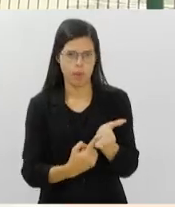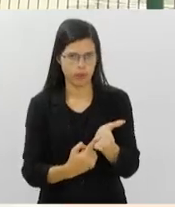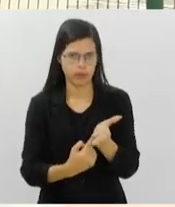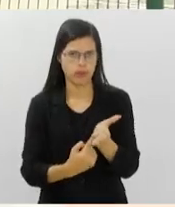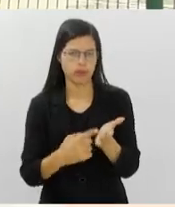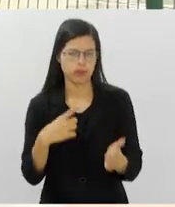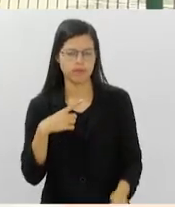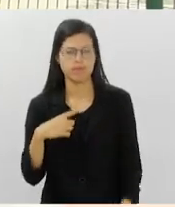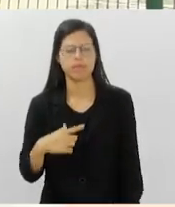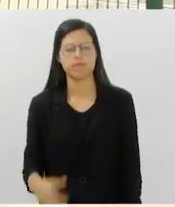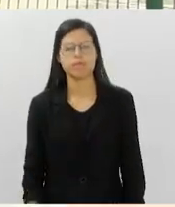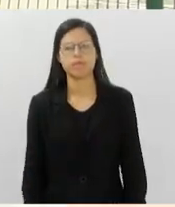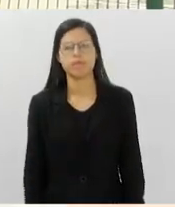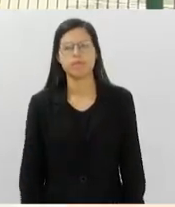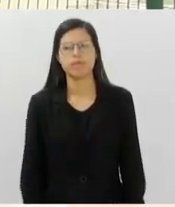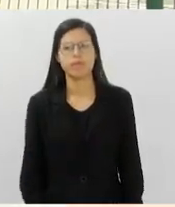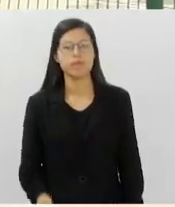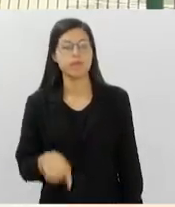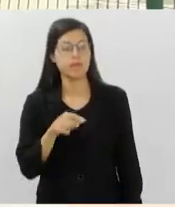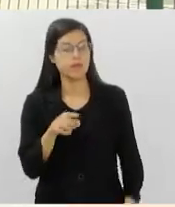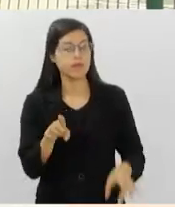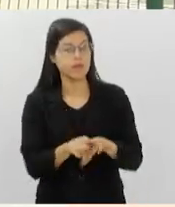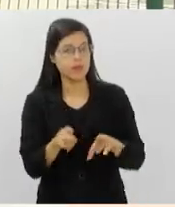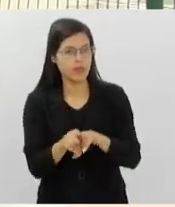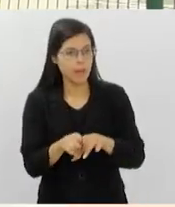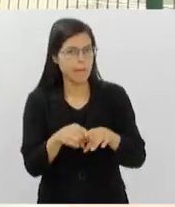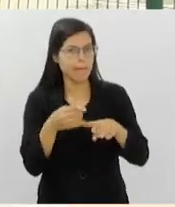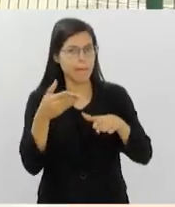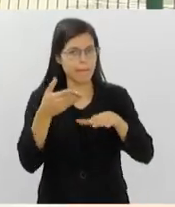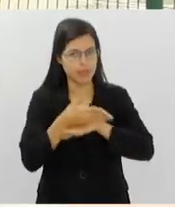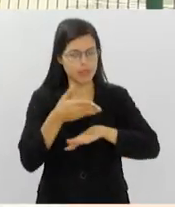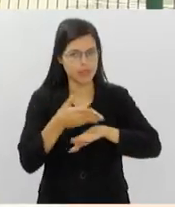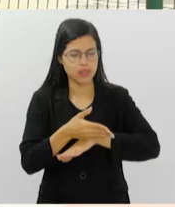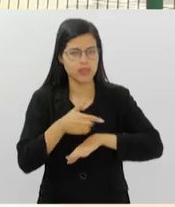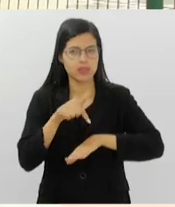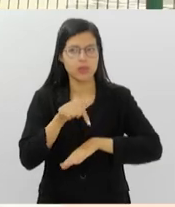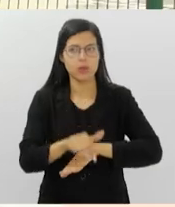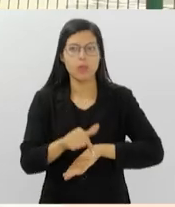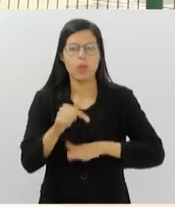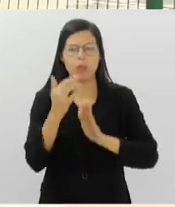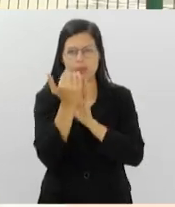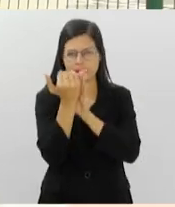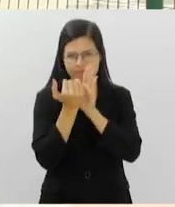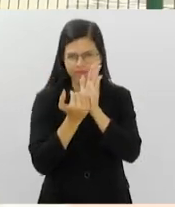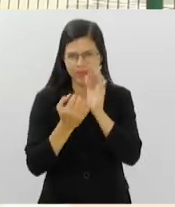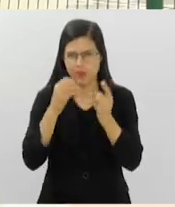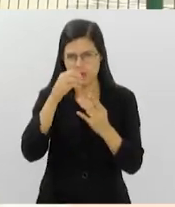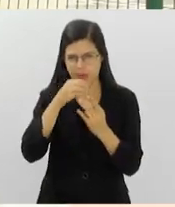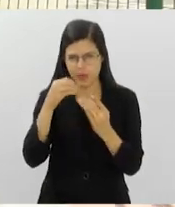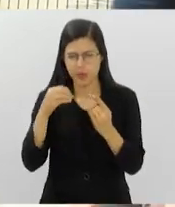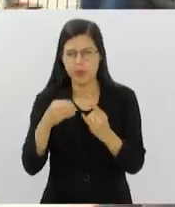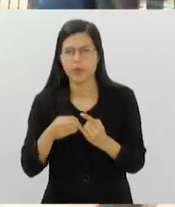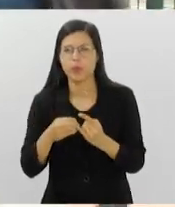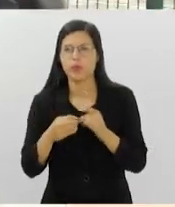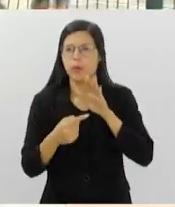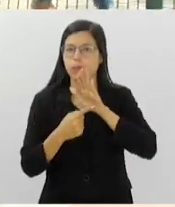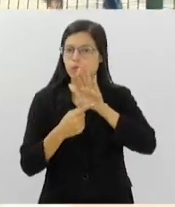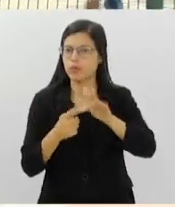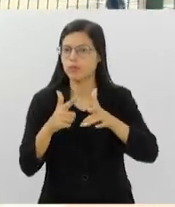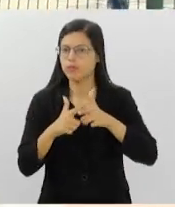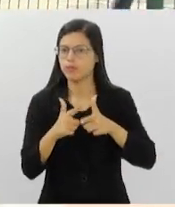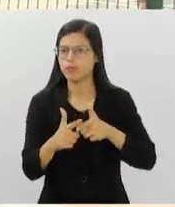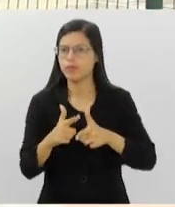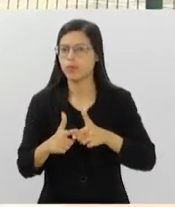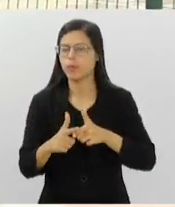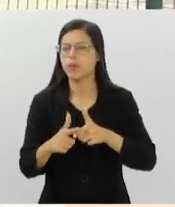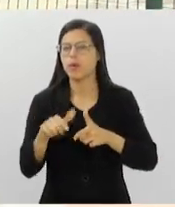Você também participou da criação de uma cartilha junto com a Filho Cruz para a identificação desses problemas para a comunidade